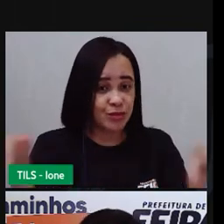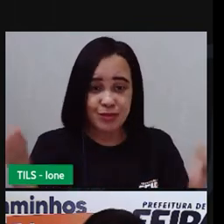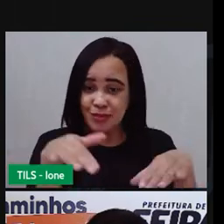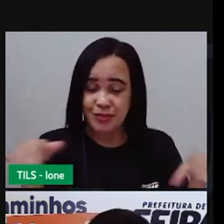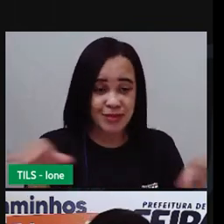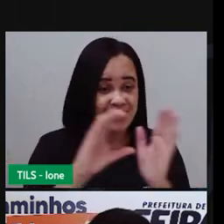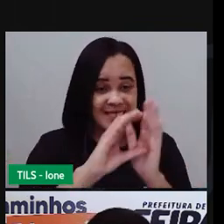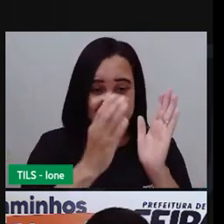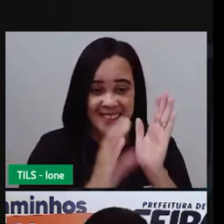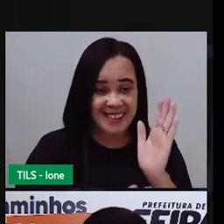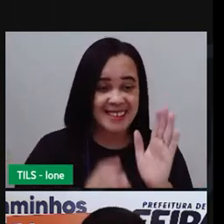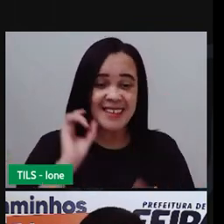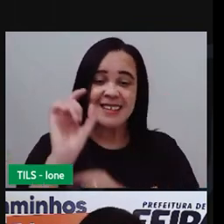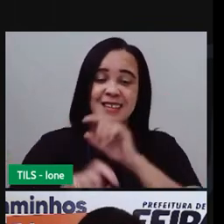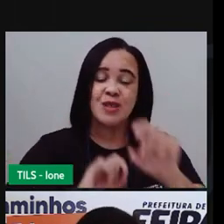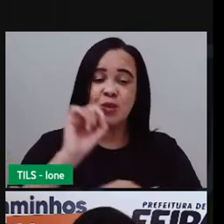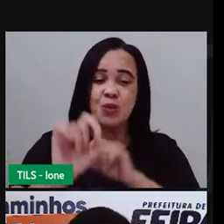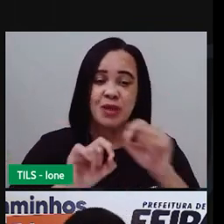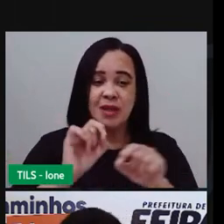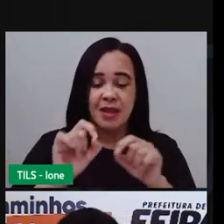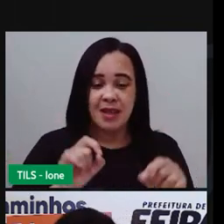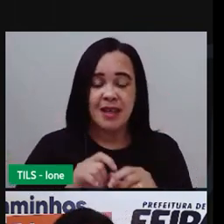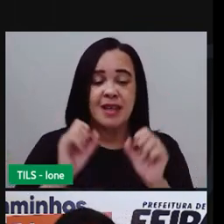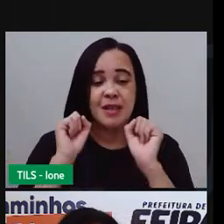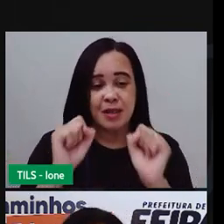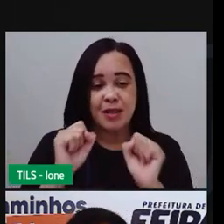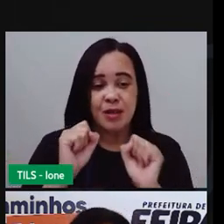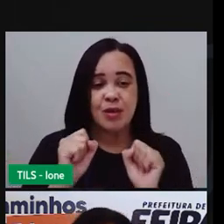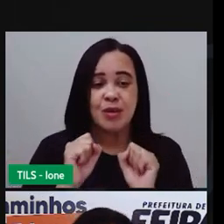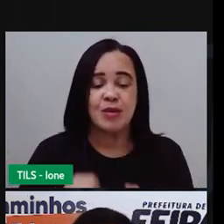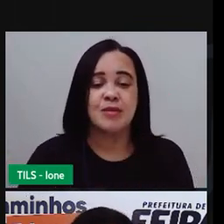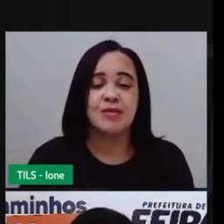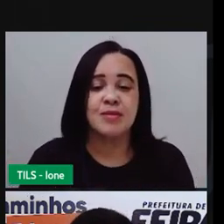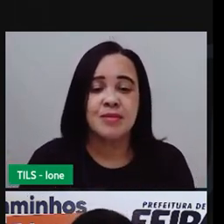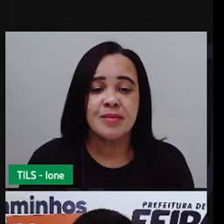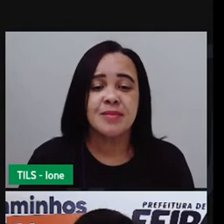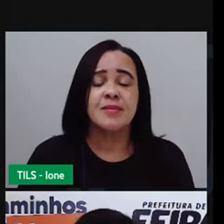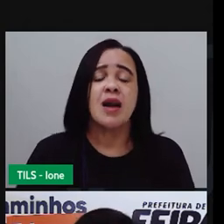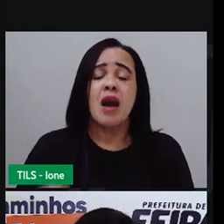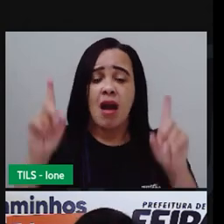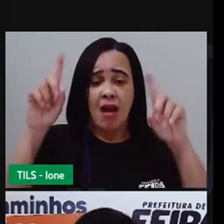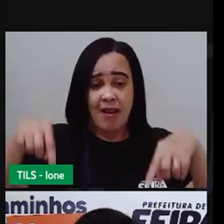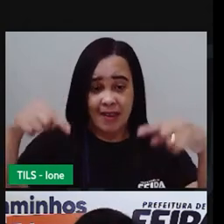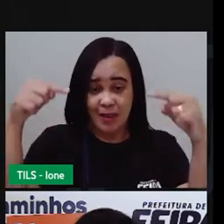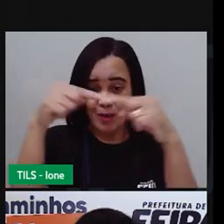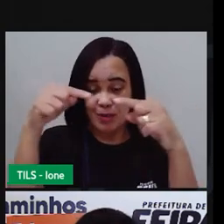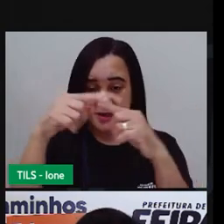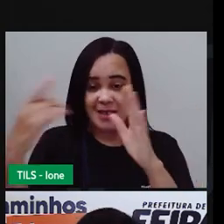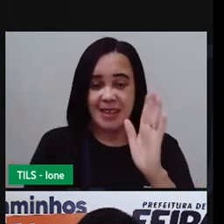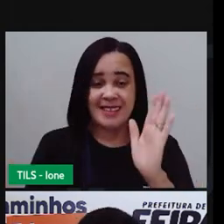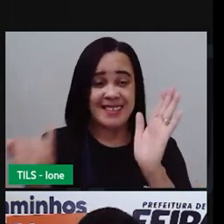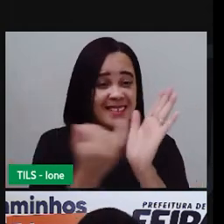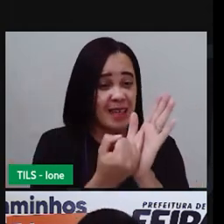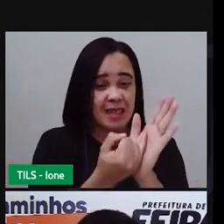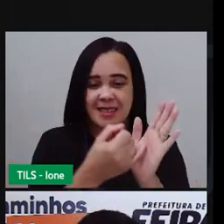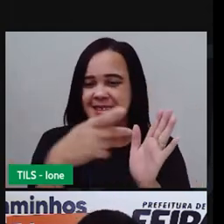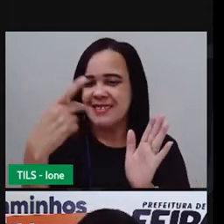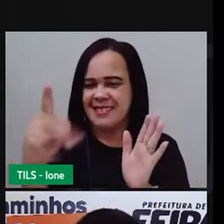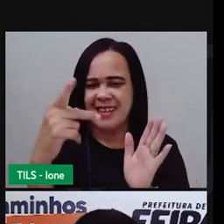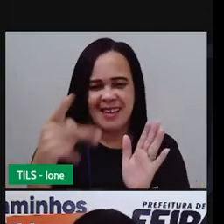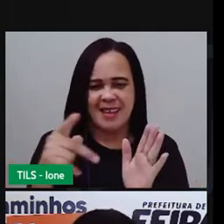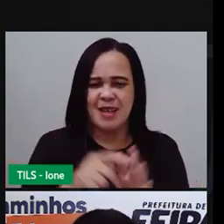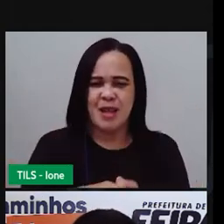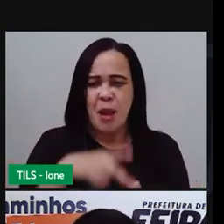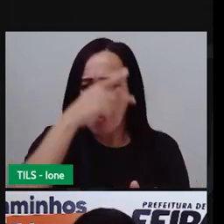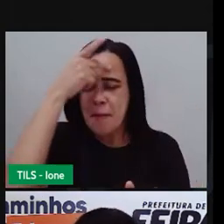característica que compõe ali a sua identificação mostrando quem é